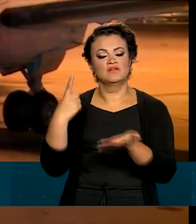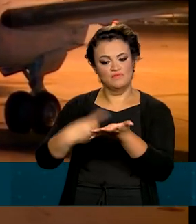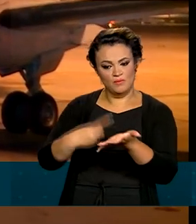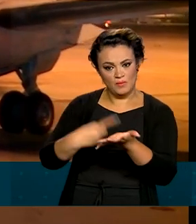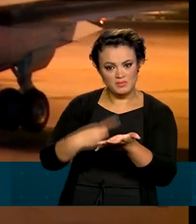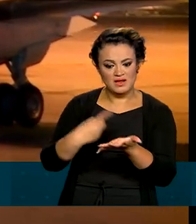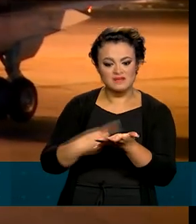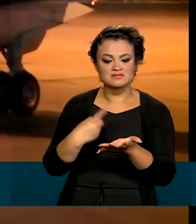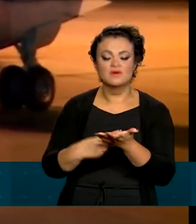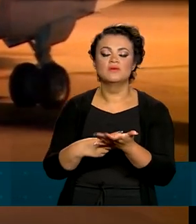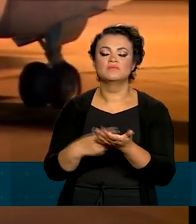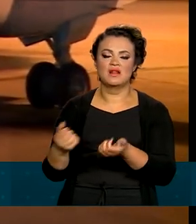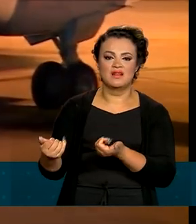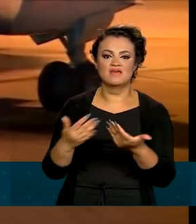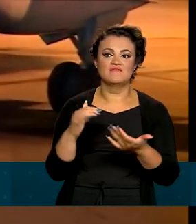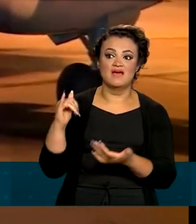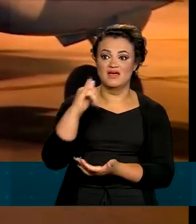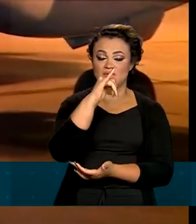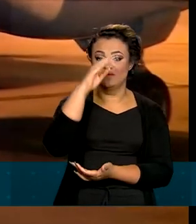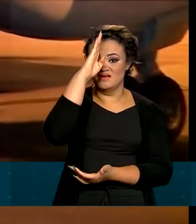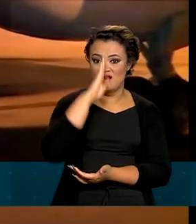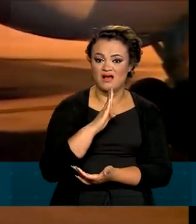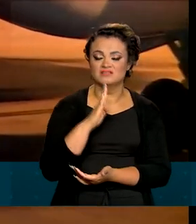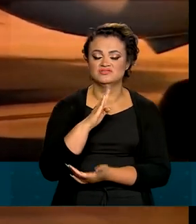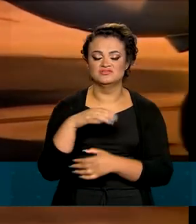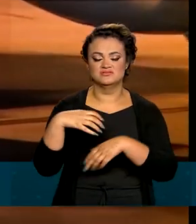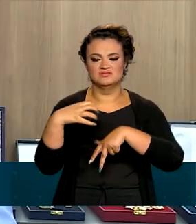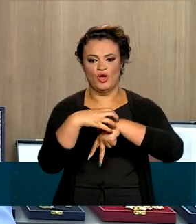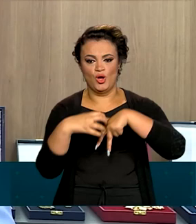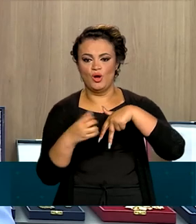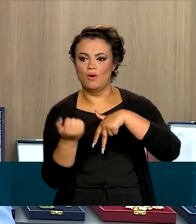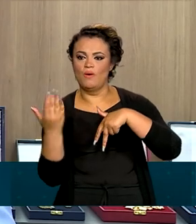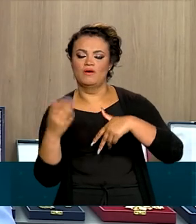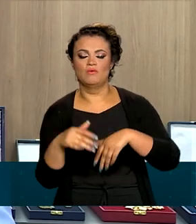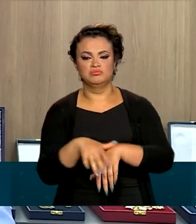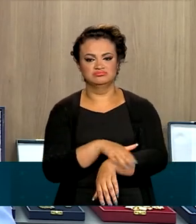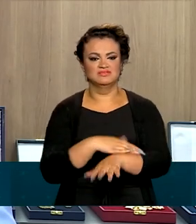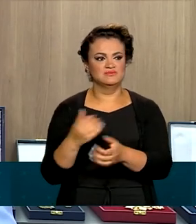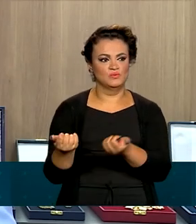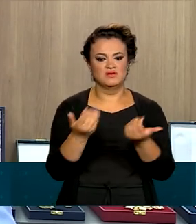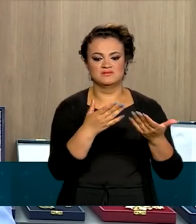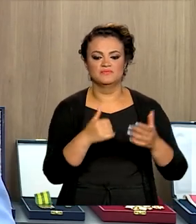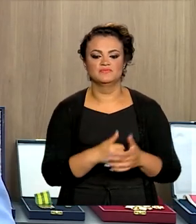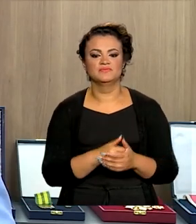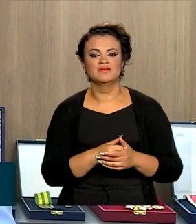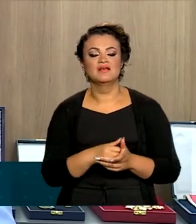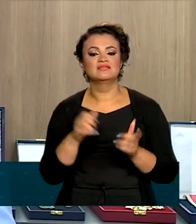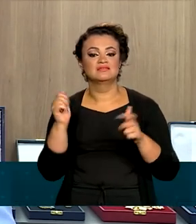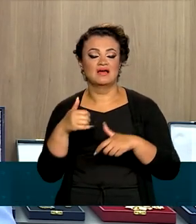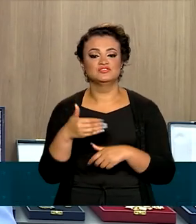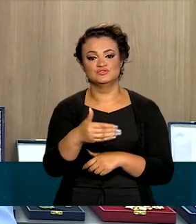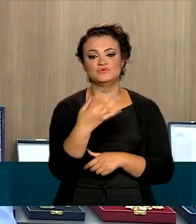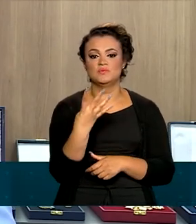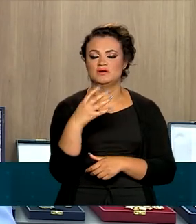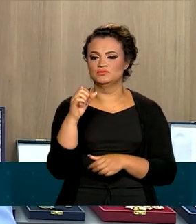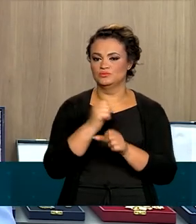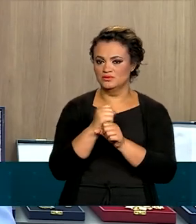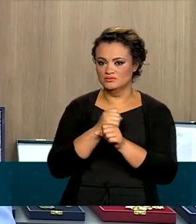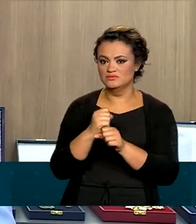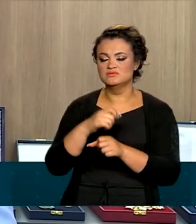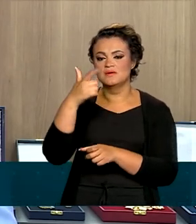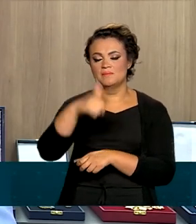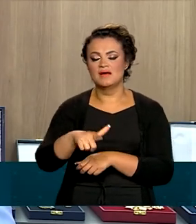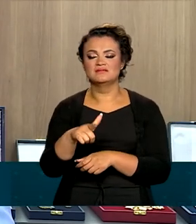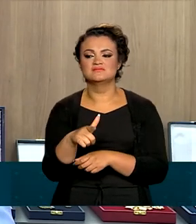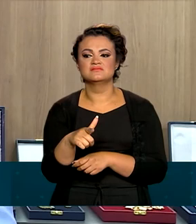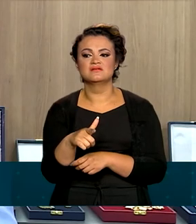acordo para o transporte aéreo gratuito de órgãos e tecidos. Nós permitimos não só a expansão por mais quatro anos, mas ao mesmo tempo